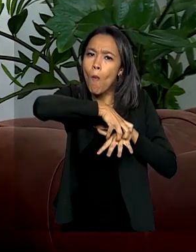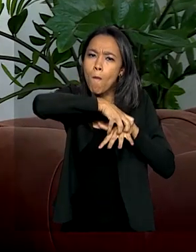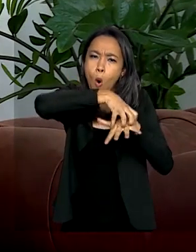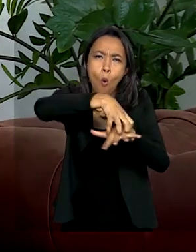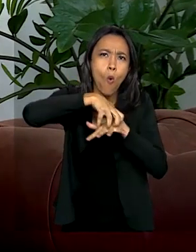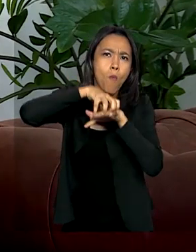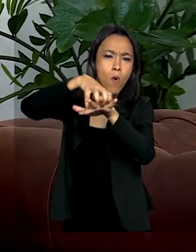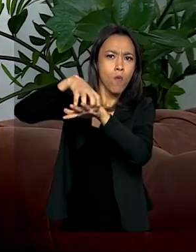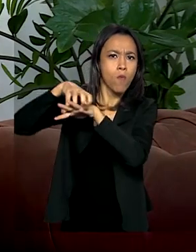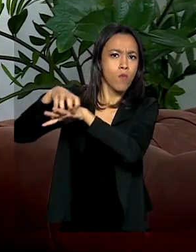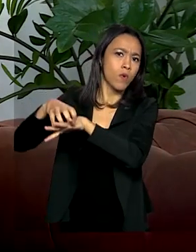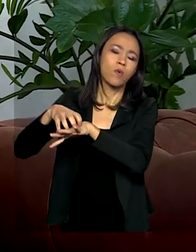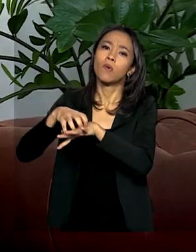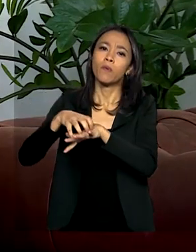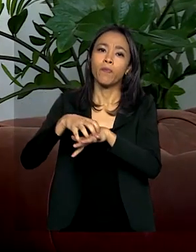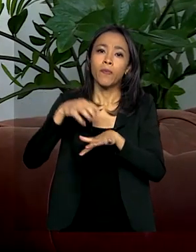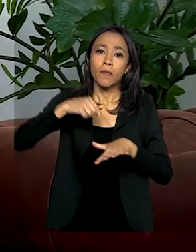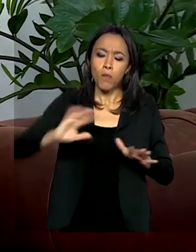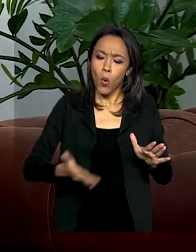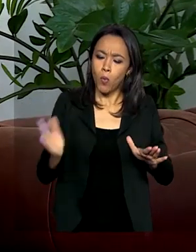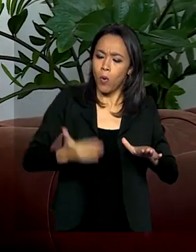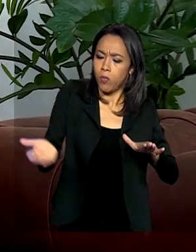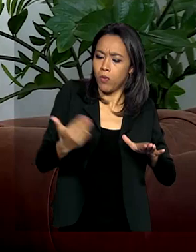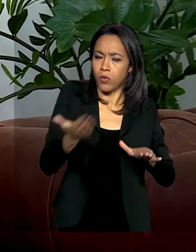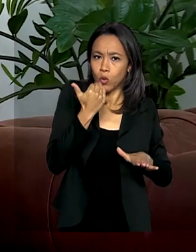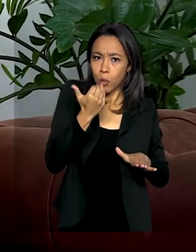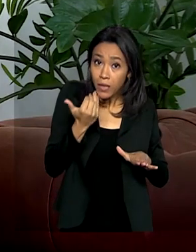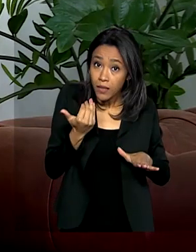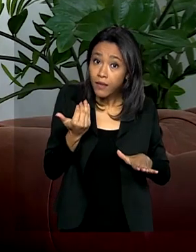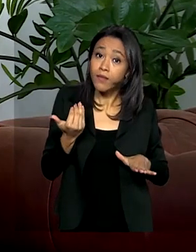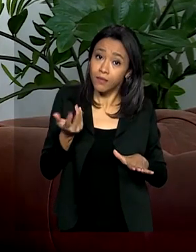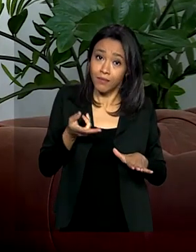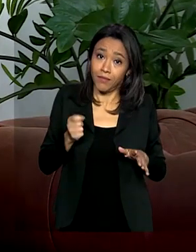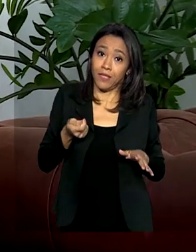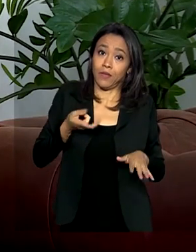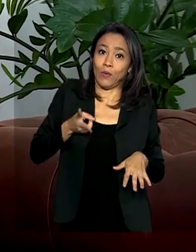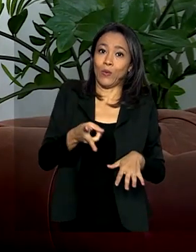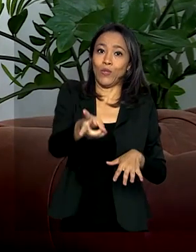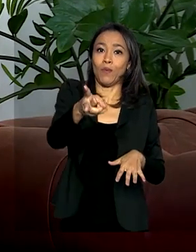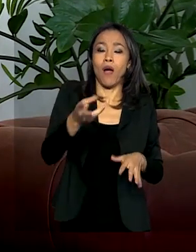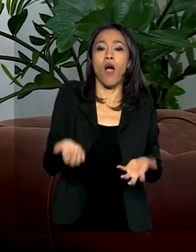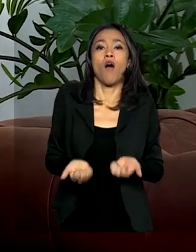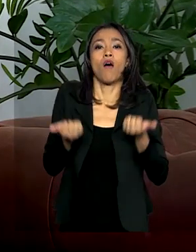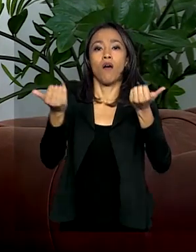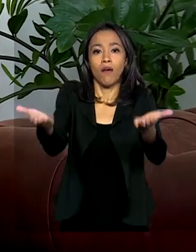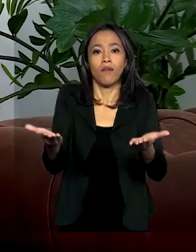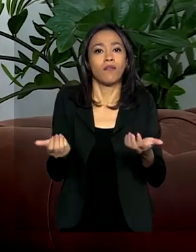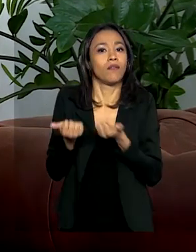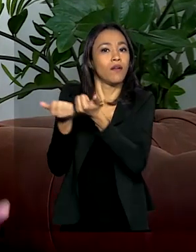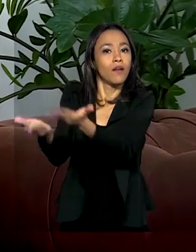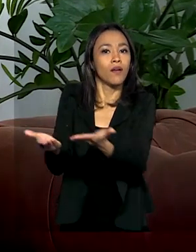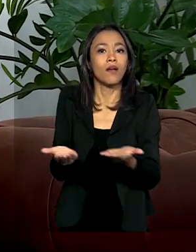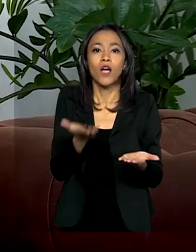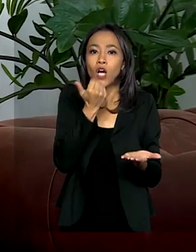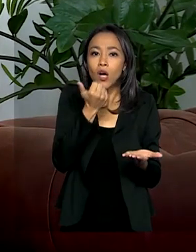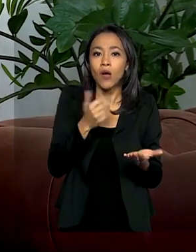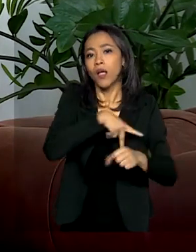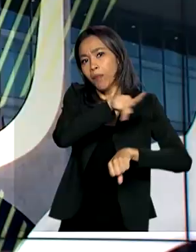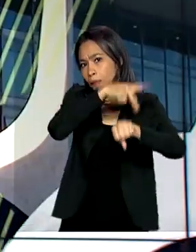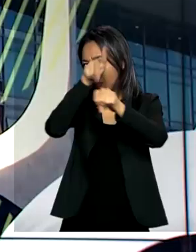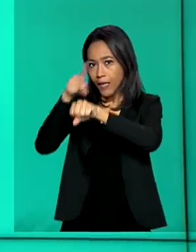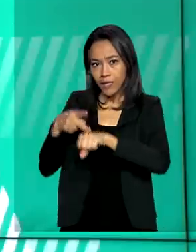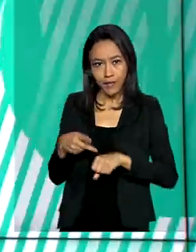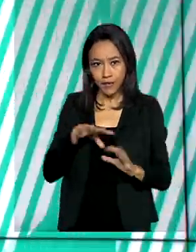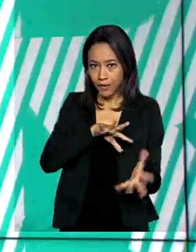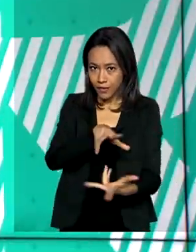produção de alimentos, ela tem que continuar fornecendo aos seus parceiros internacionais.